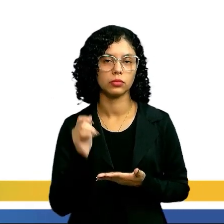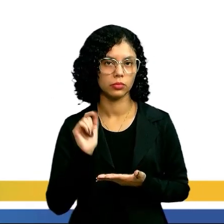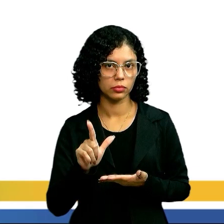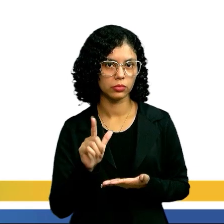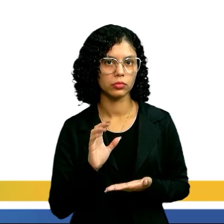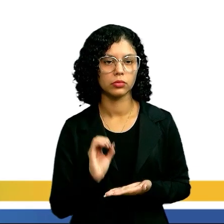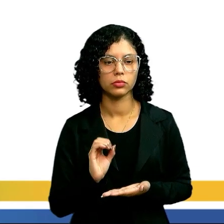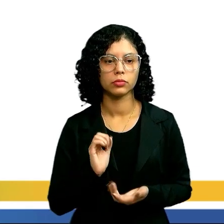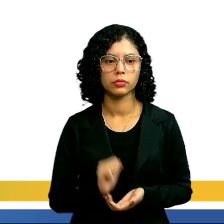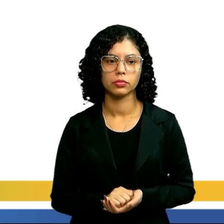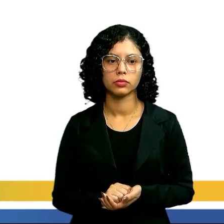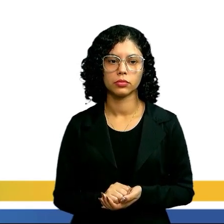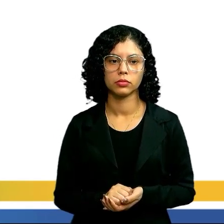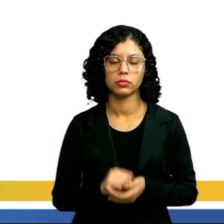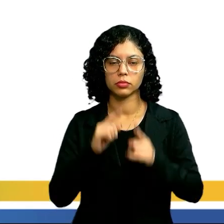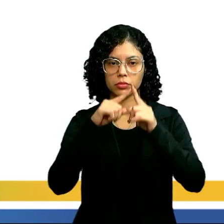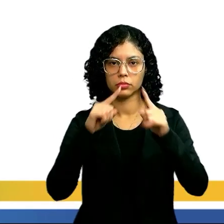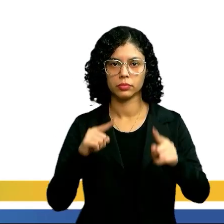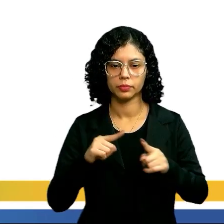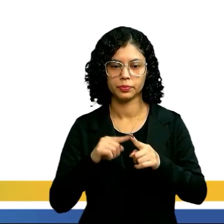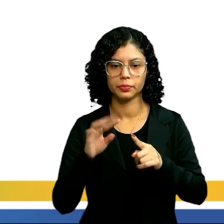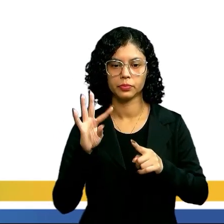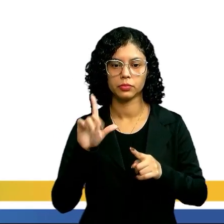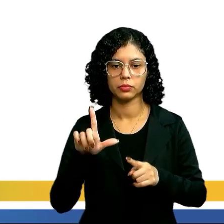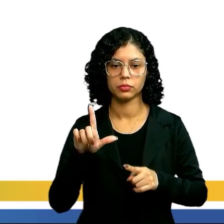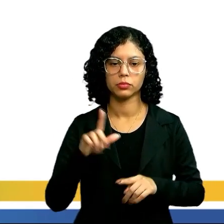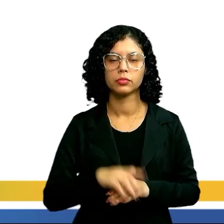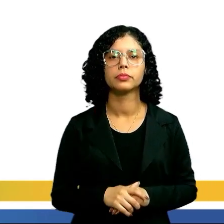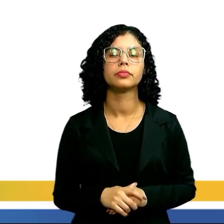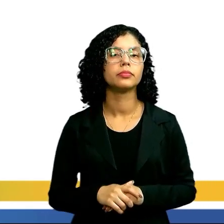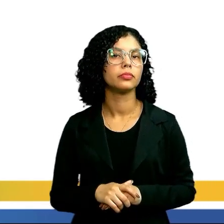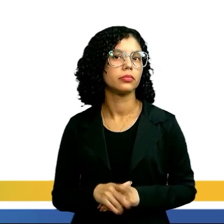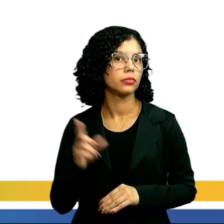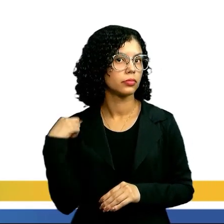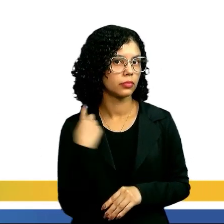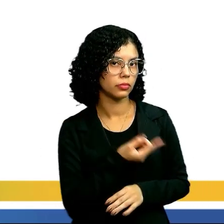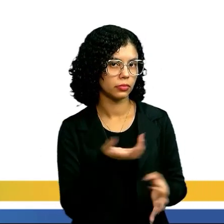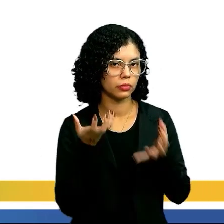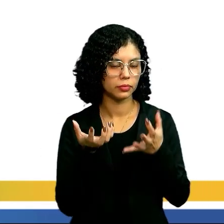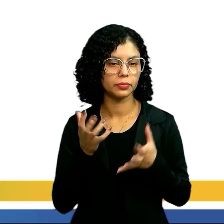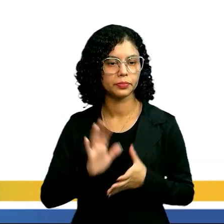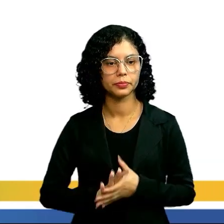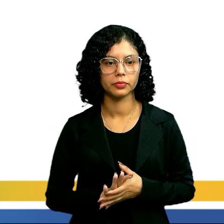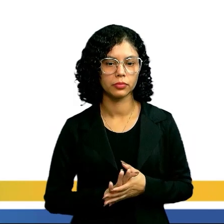o L zero, e o ΔL, tá? Que é o que a gente quer.